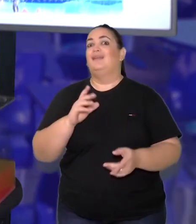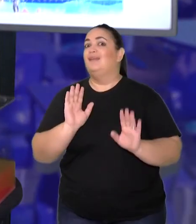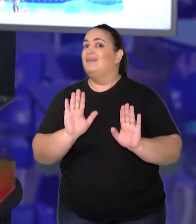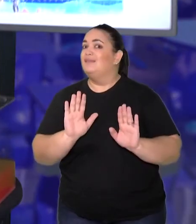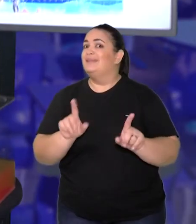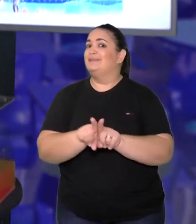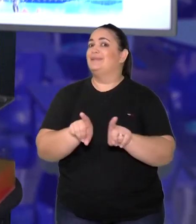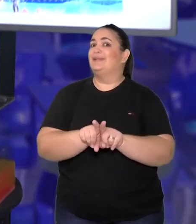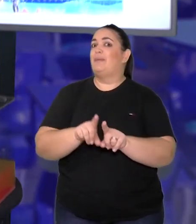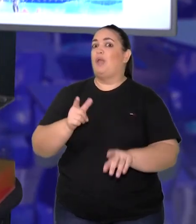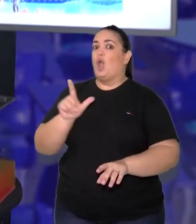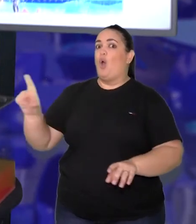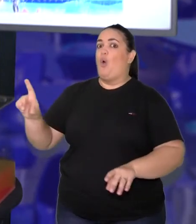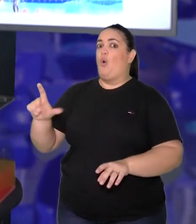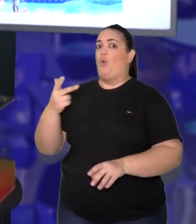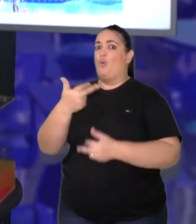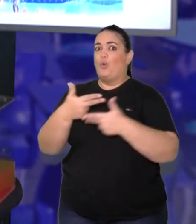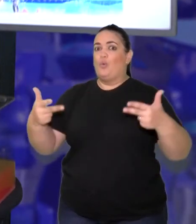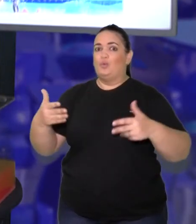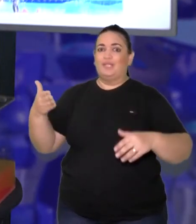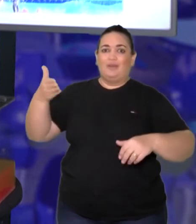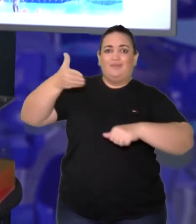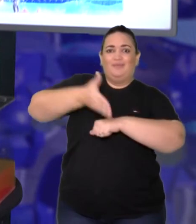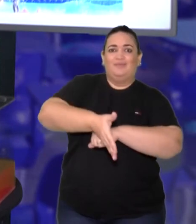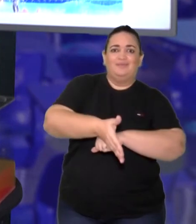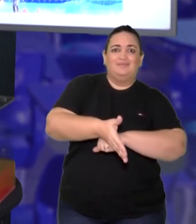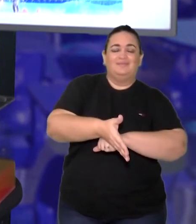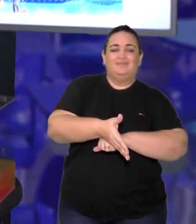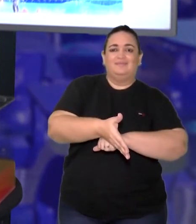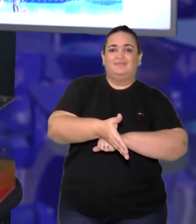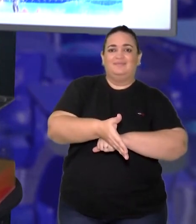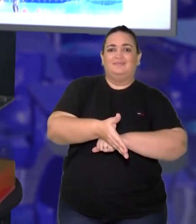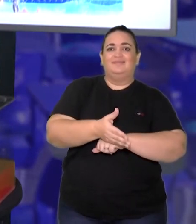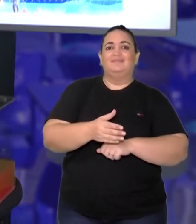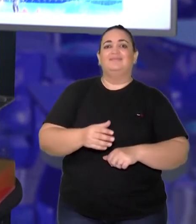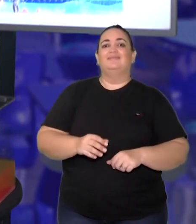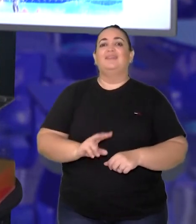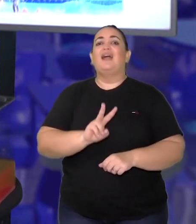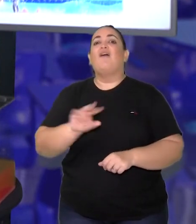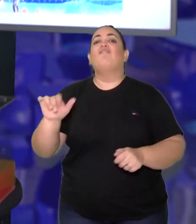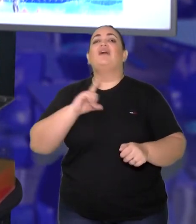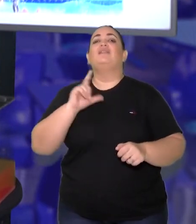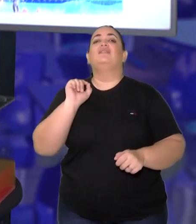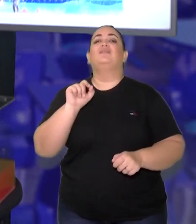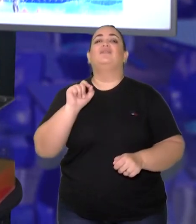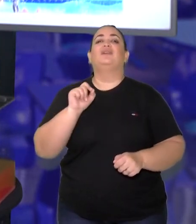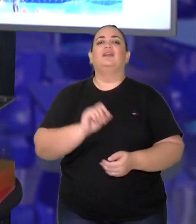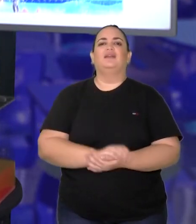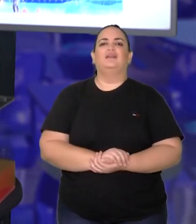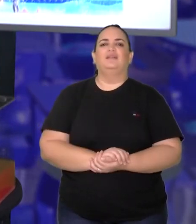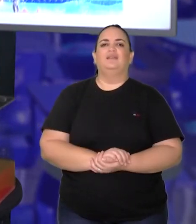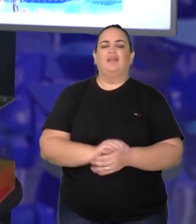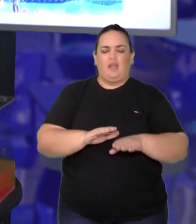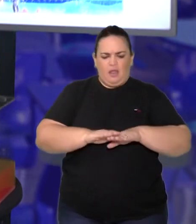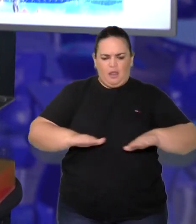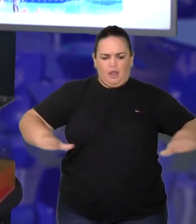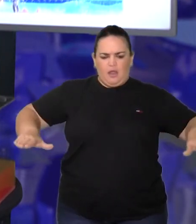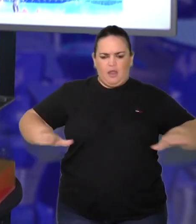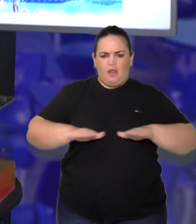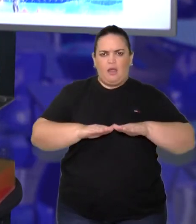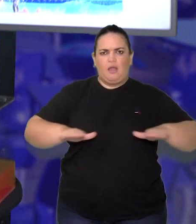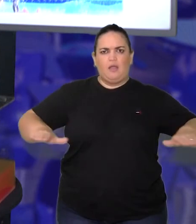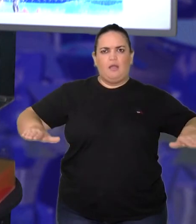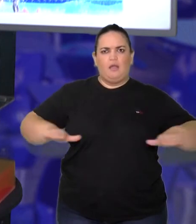algum outro corpo, né? Que também vai ocupar o espaço, haverá um deslocamento nesse nível da água,